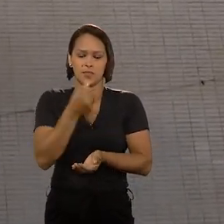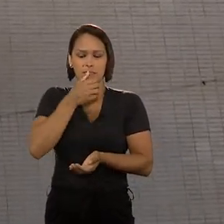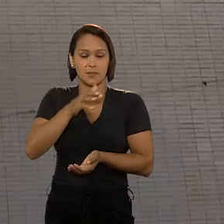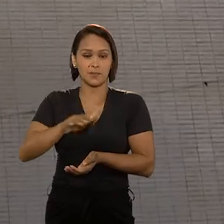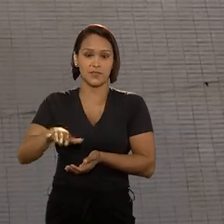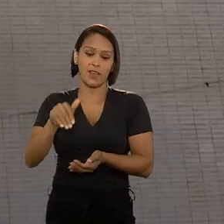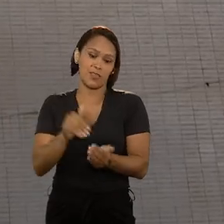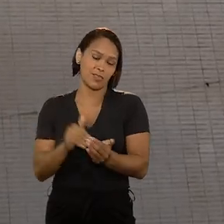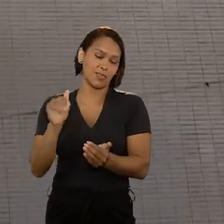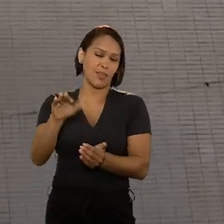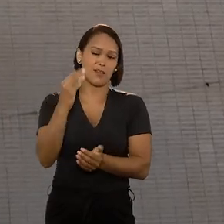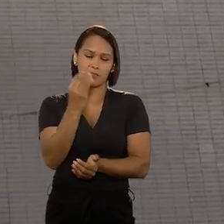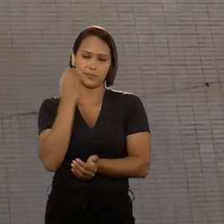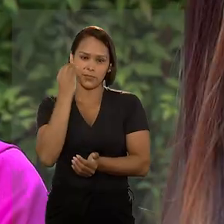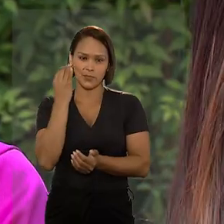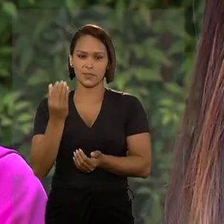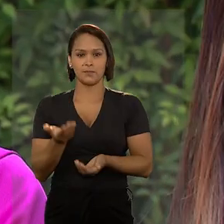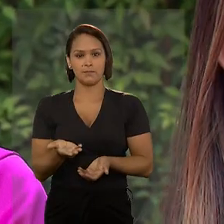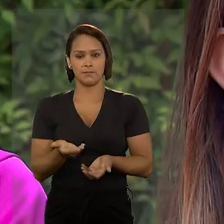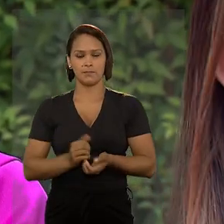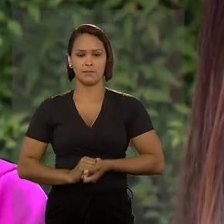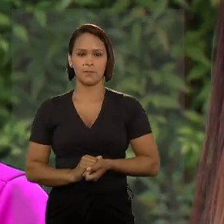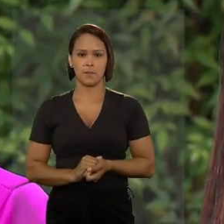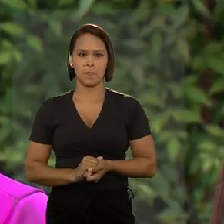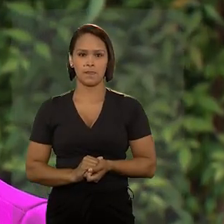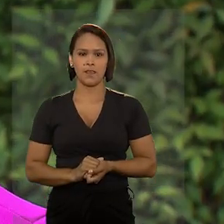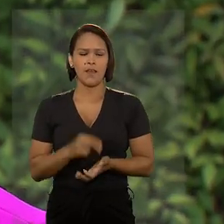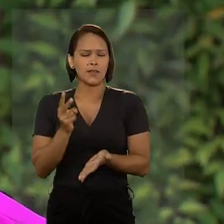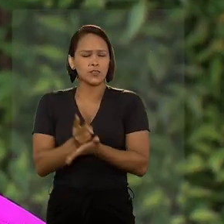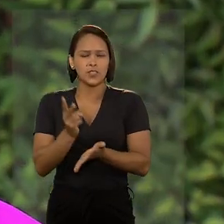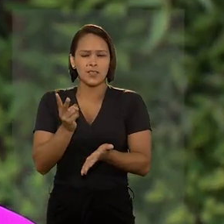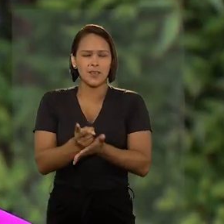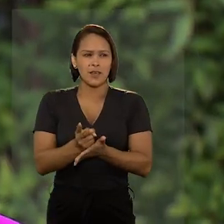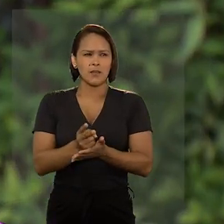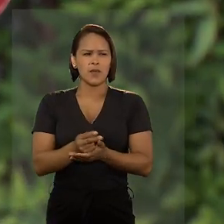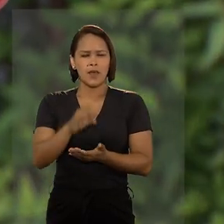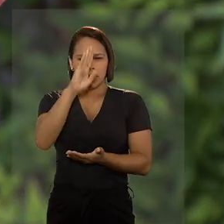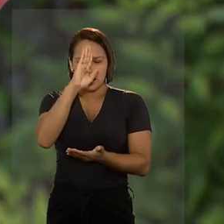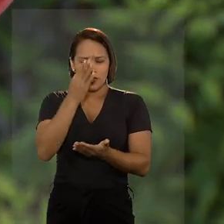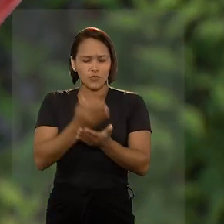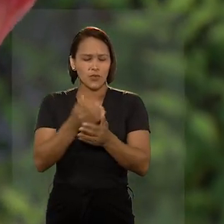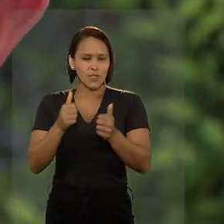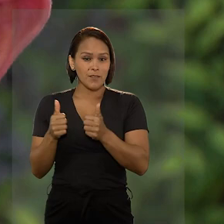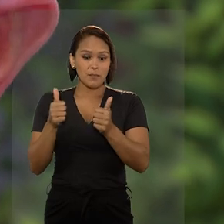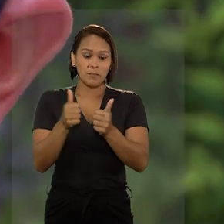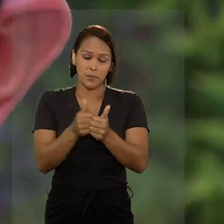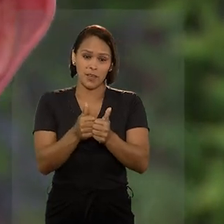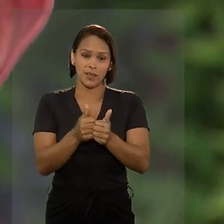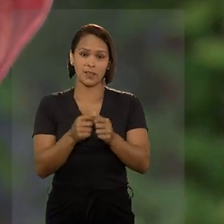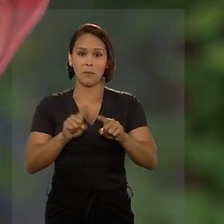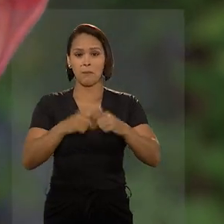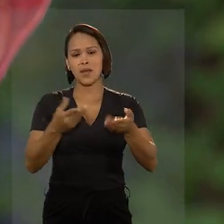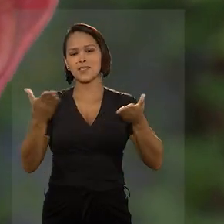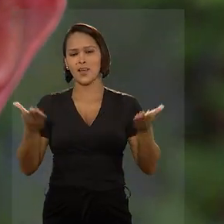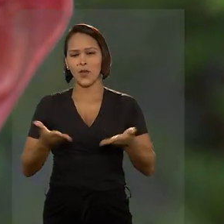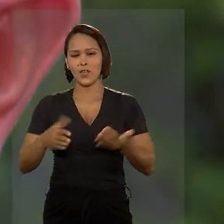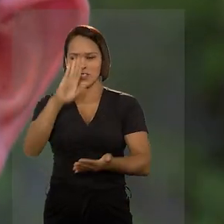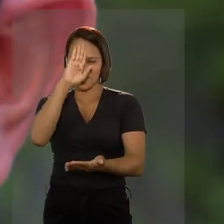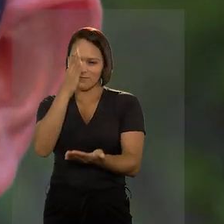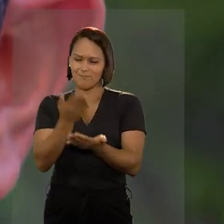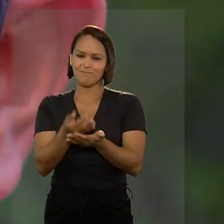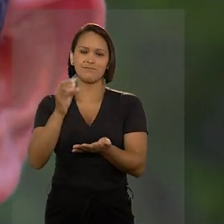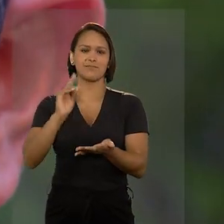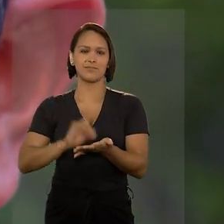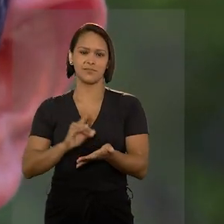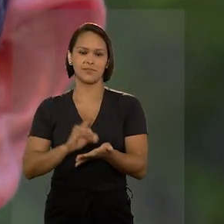por toda a vida do paciente. A gente sempre acha que estava mais perto, mas não tão perto quanto está agora.